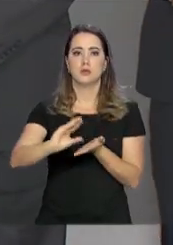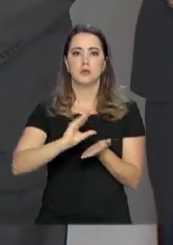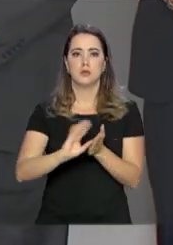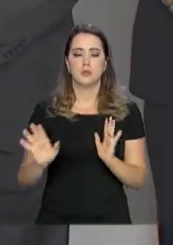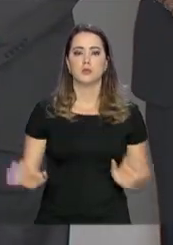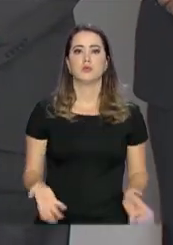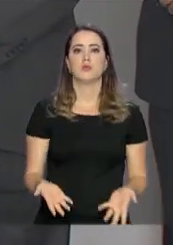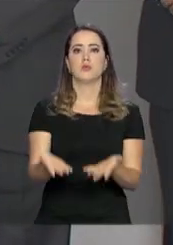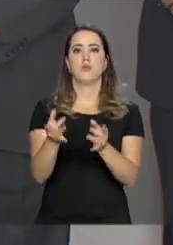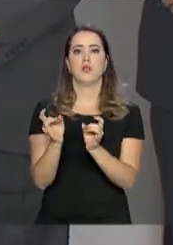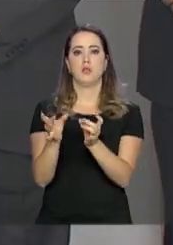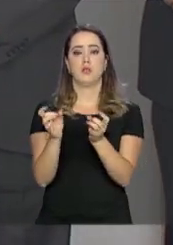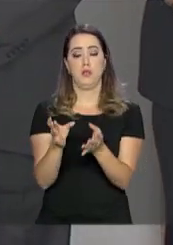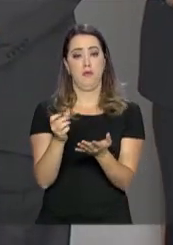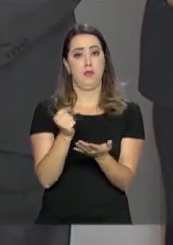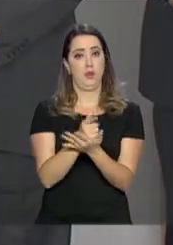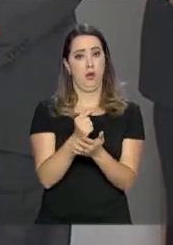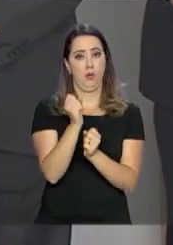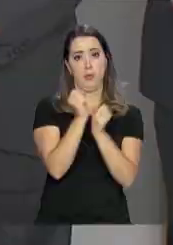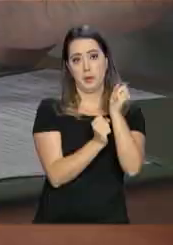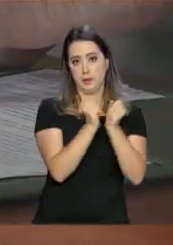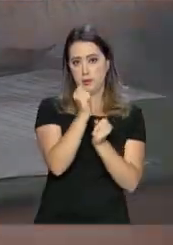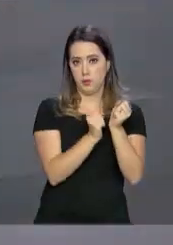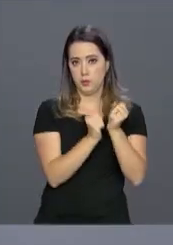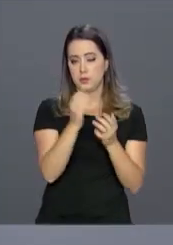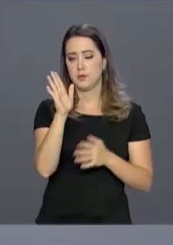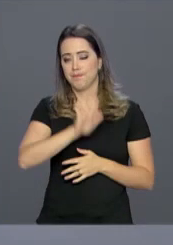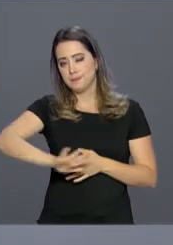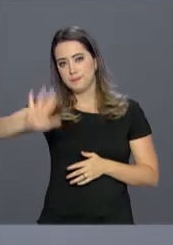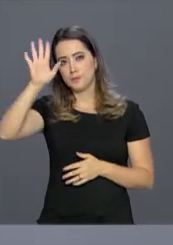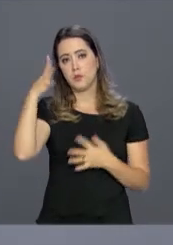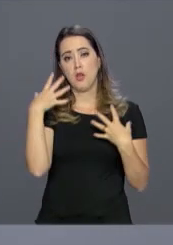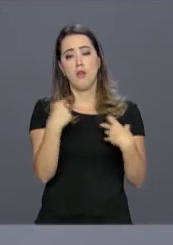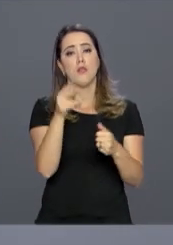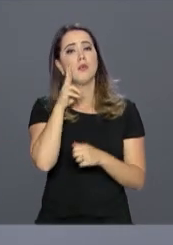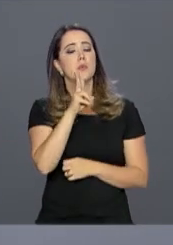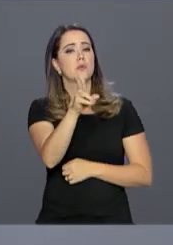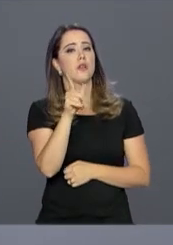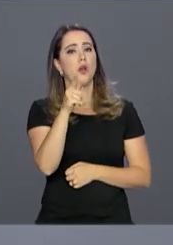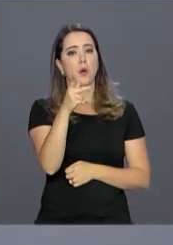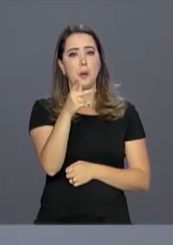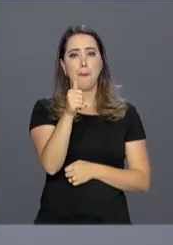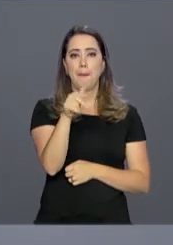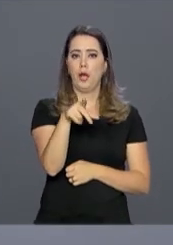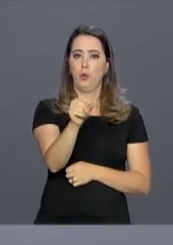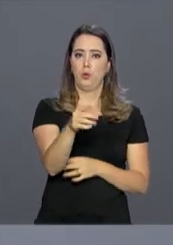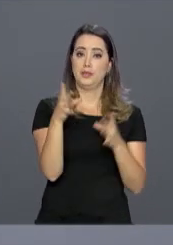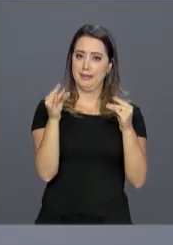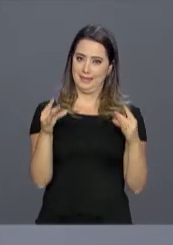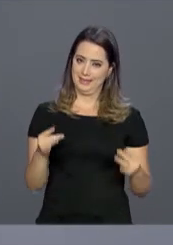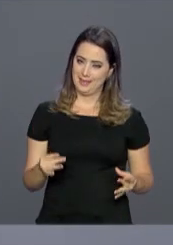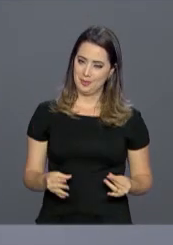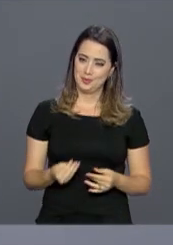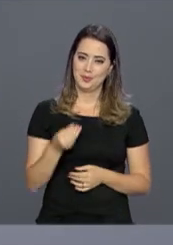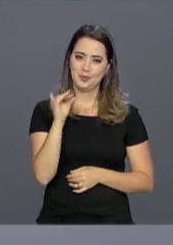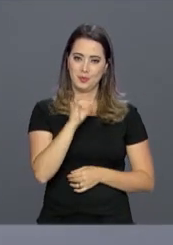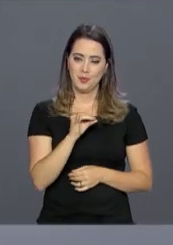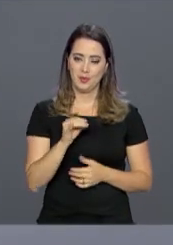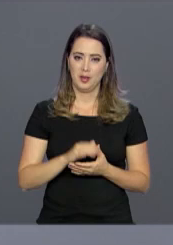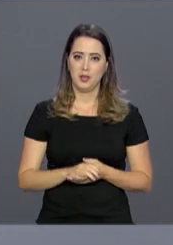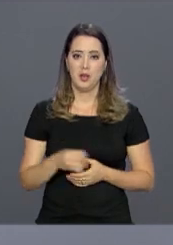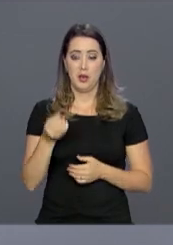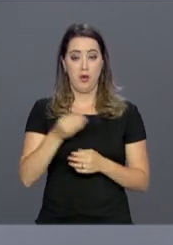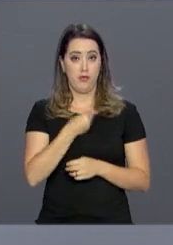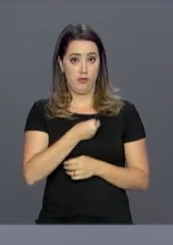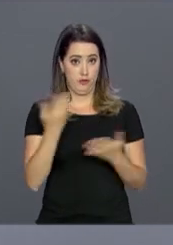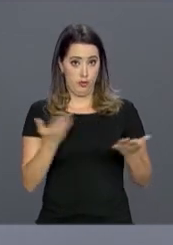incentivar a competitividade da indústria nacional. Nós vamos falar agora com o repórter Paulo La Sálvia, que tem mais informações ao vivo